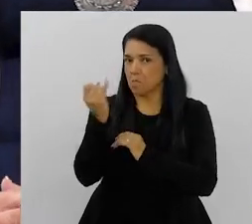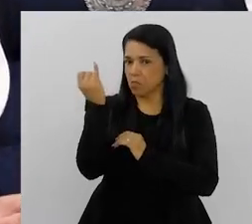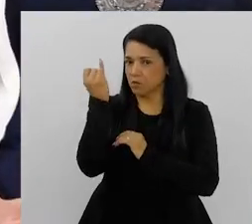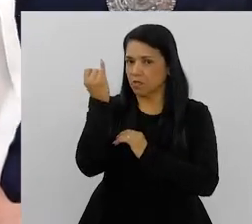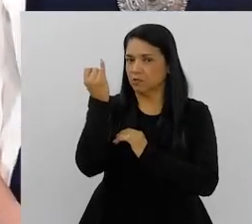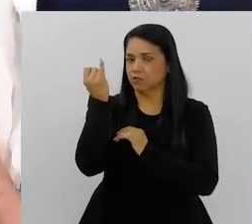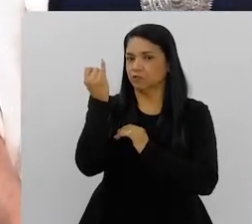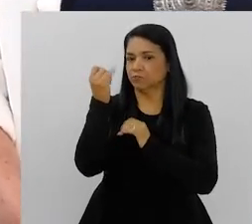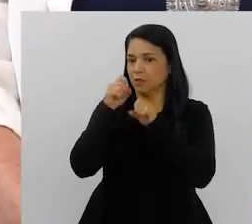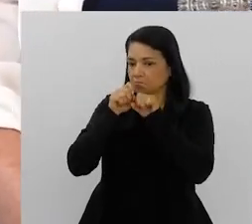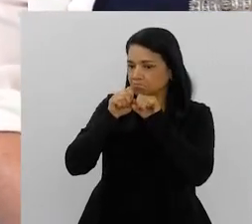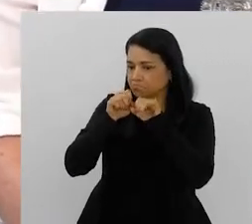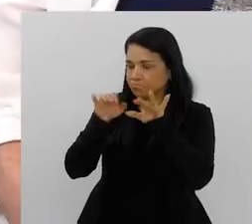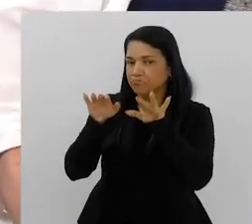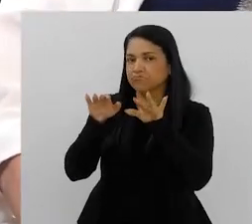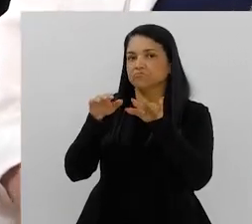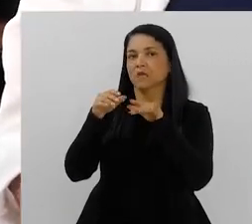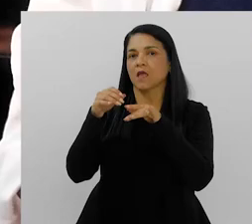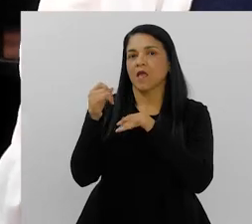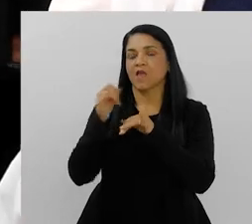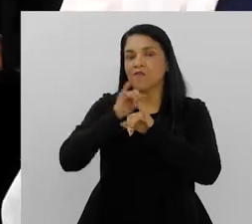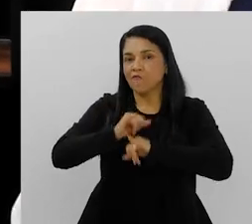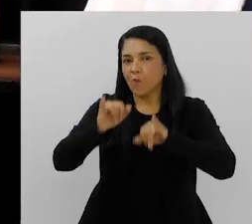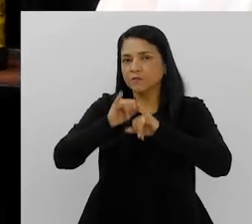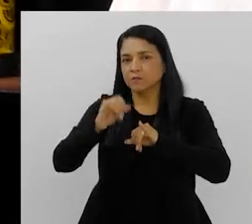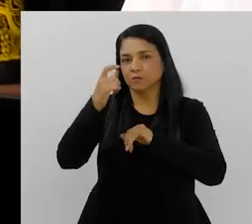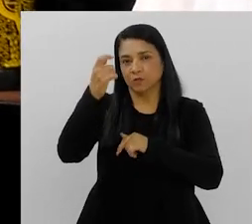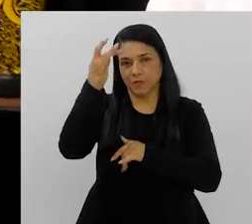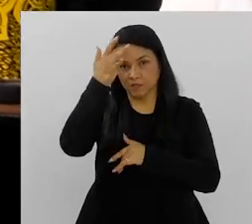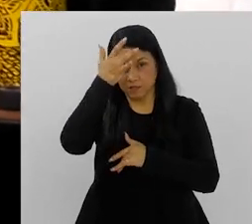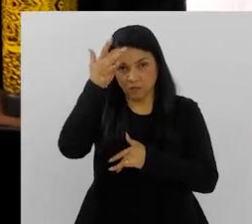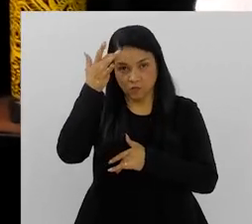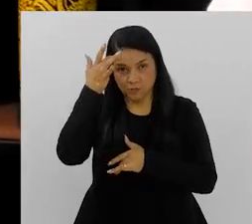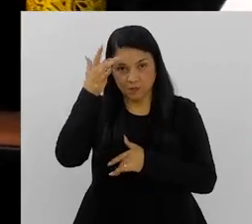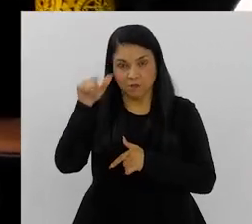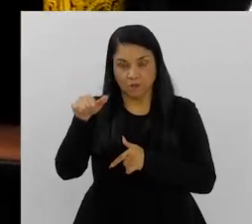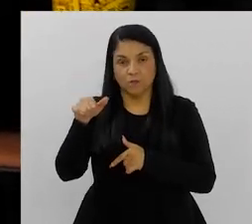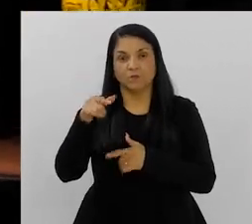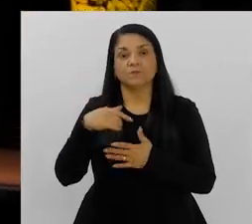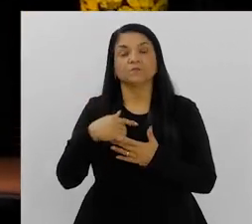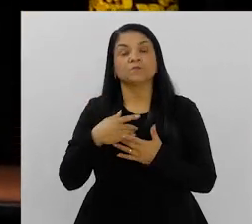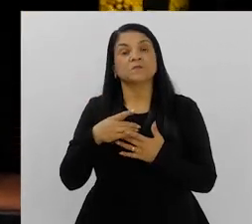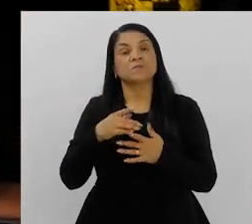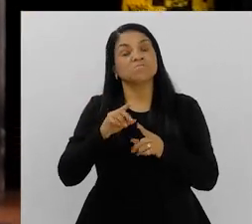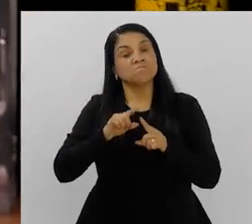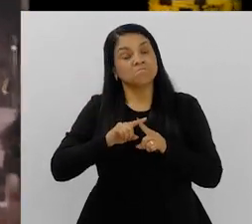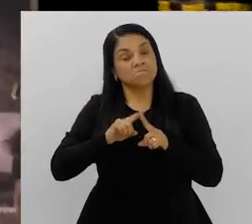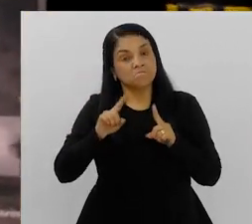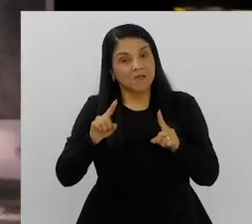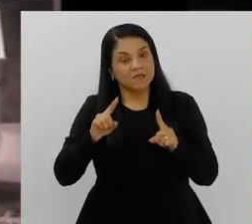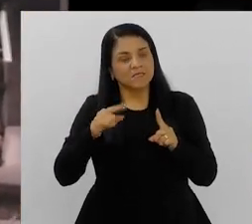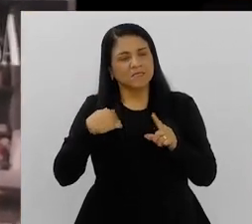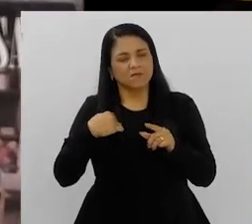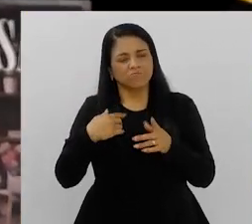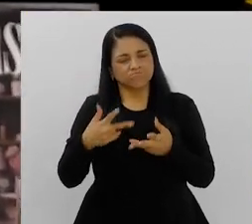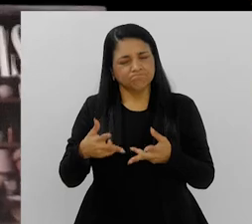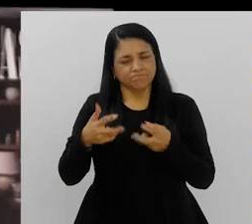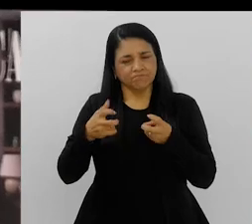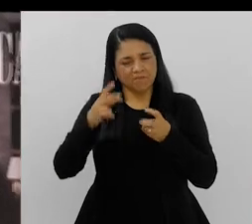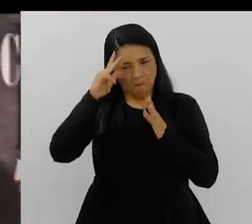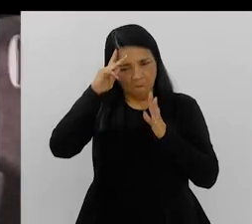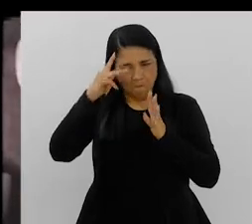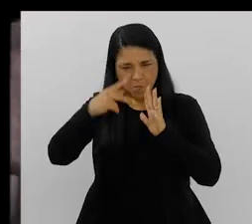importante para a gente poder avançar a nível da difusão da própria saúde mental, do entendimento da necessidade da própria saúde mental,